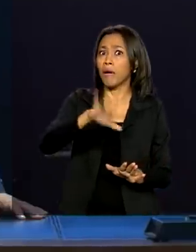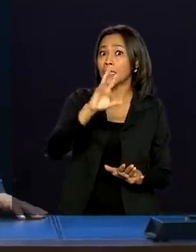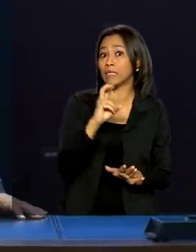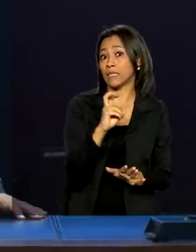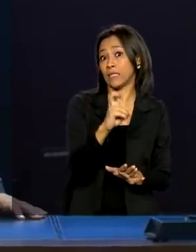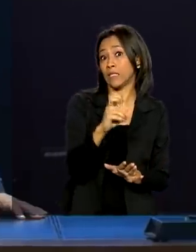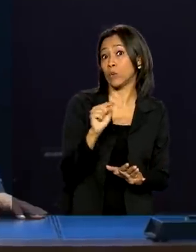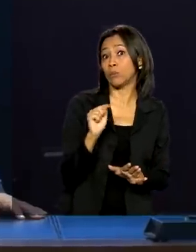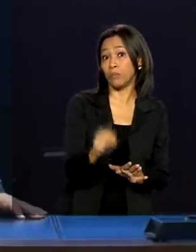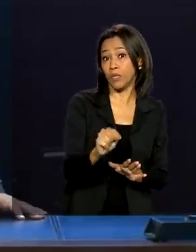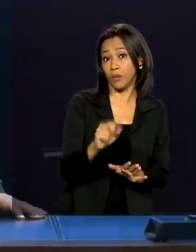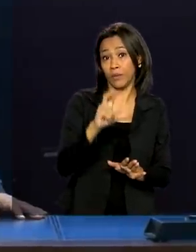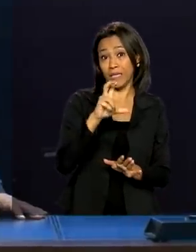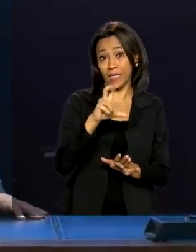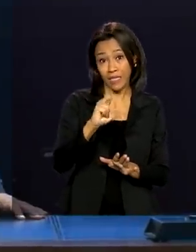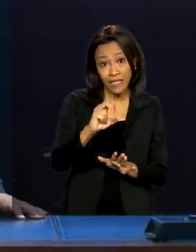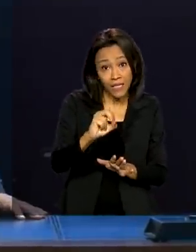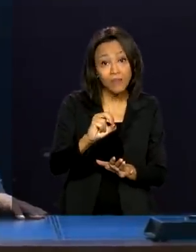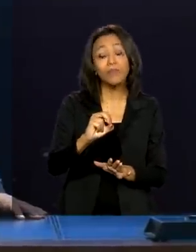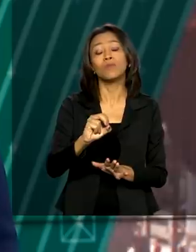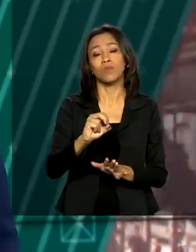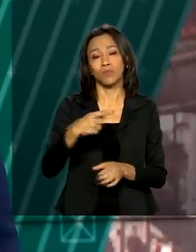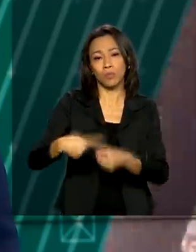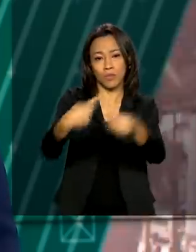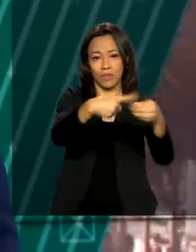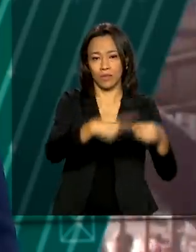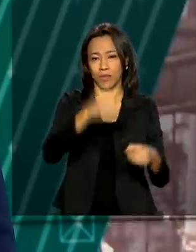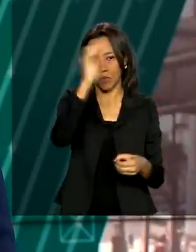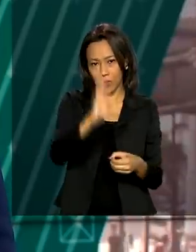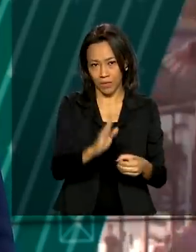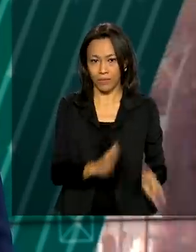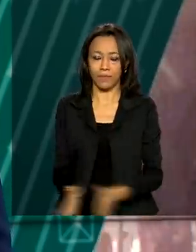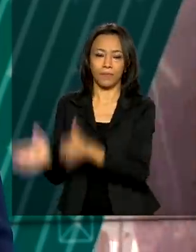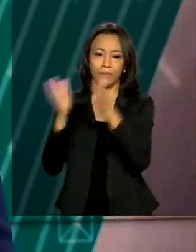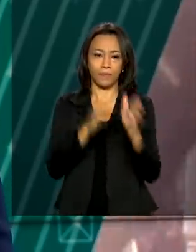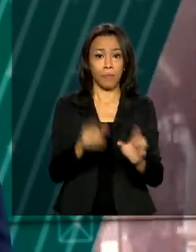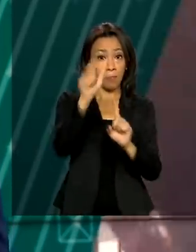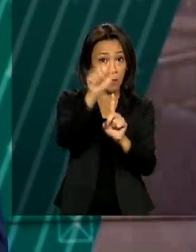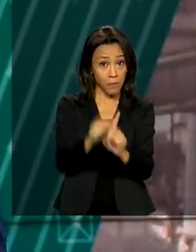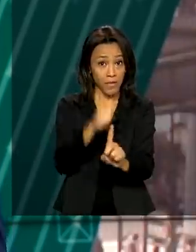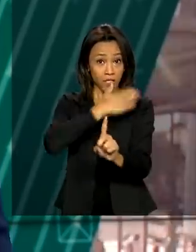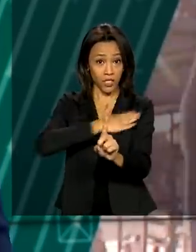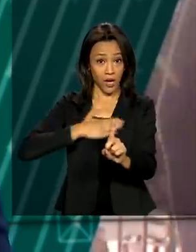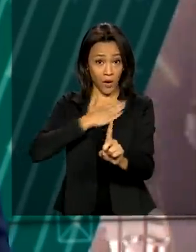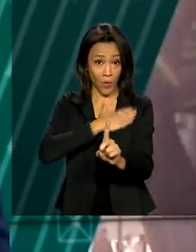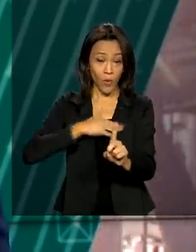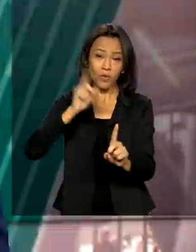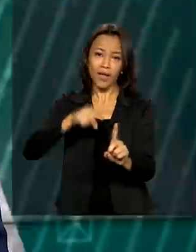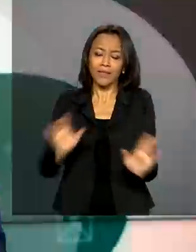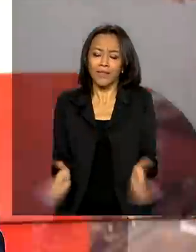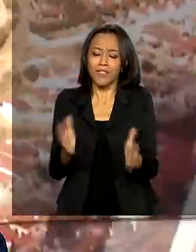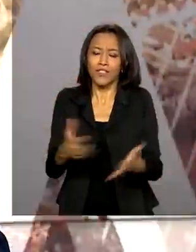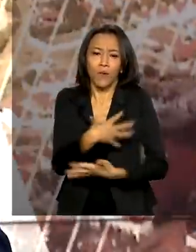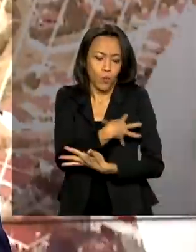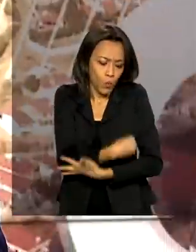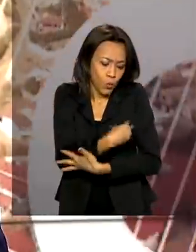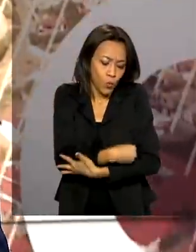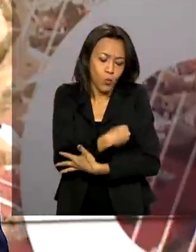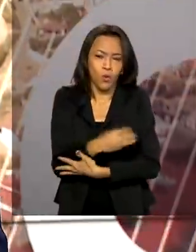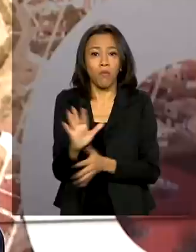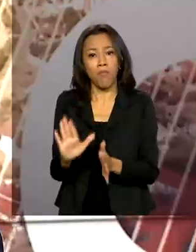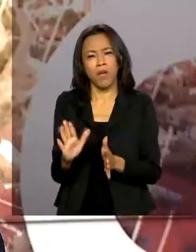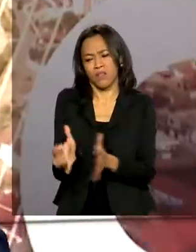.500 municípios no Brasil. Agosto é o mês de incentivo à amamentação, mas muitos